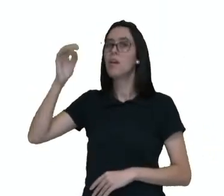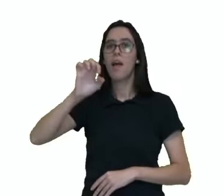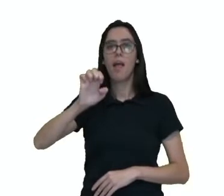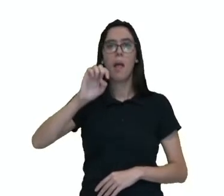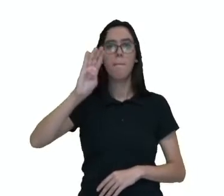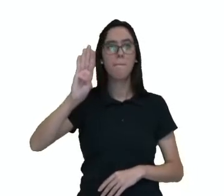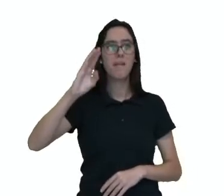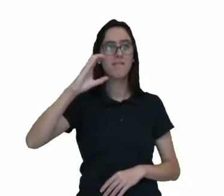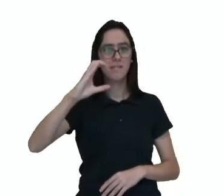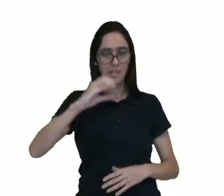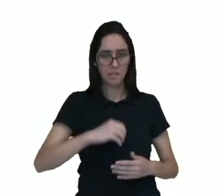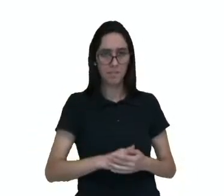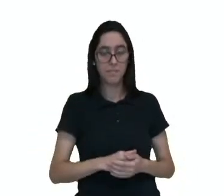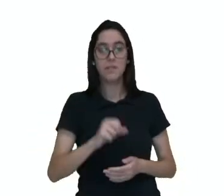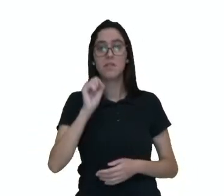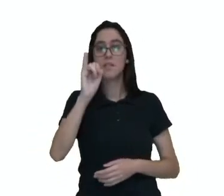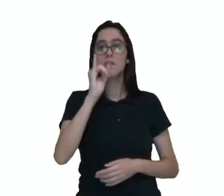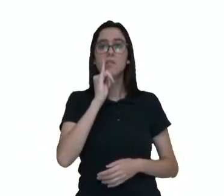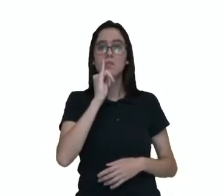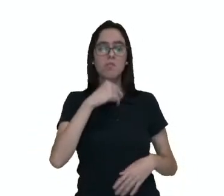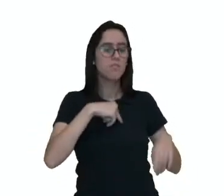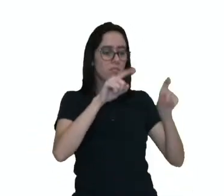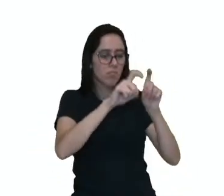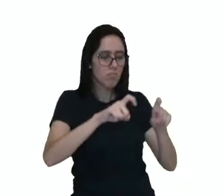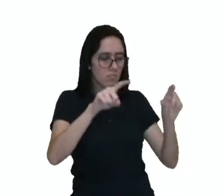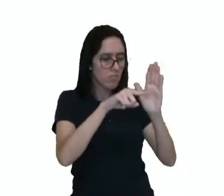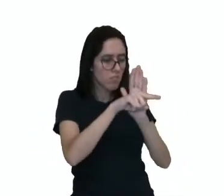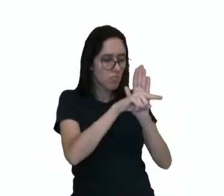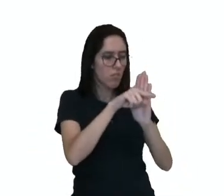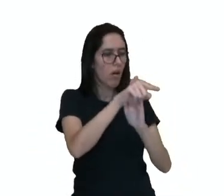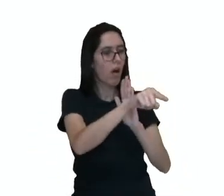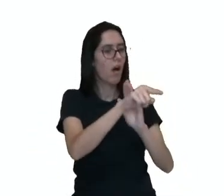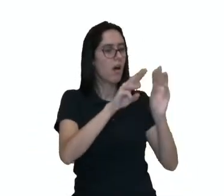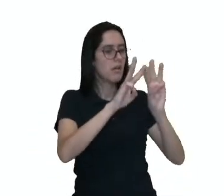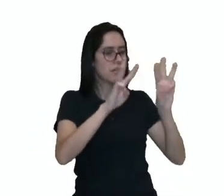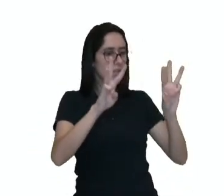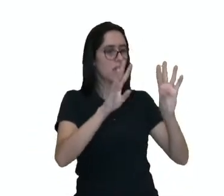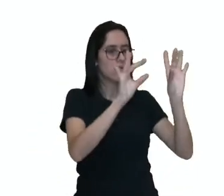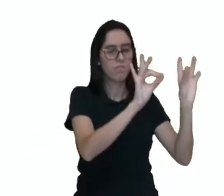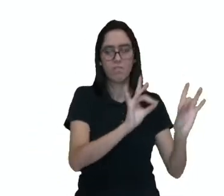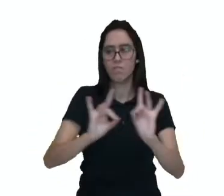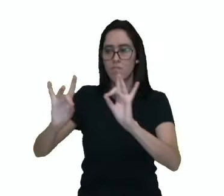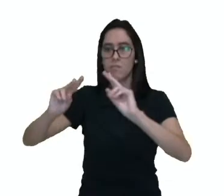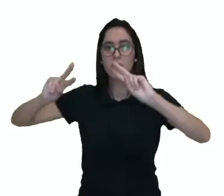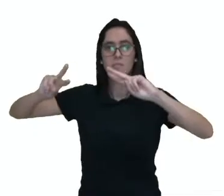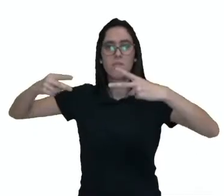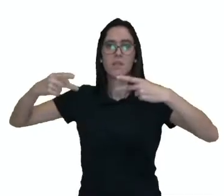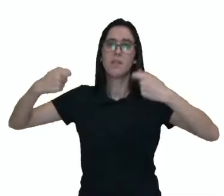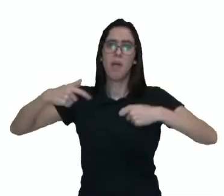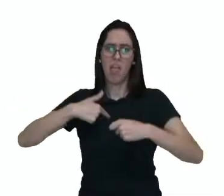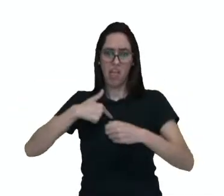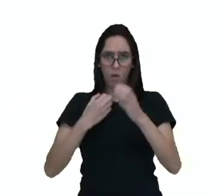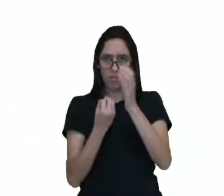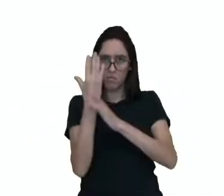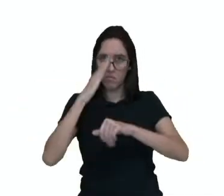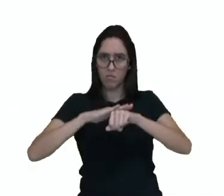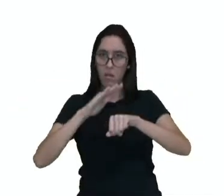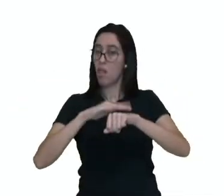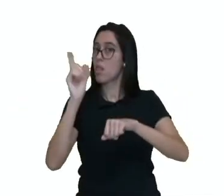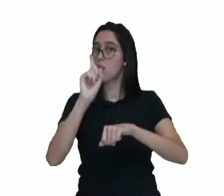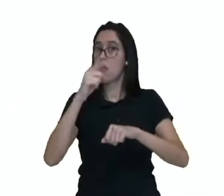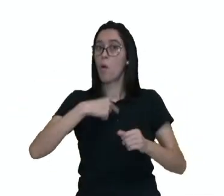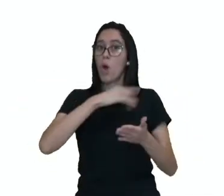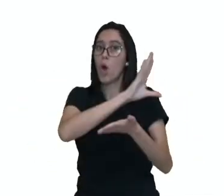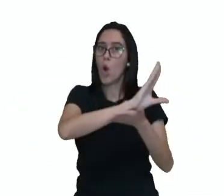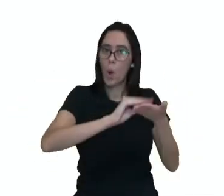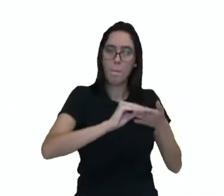normalmente, quando você retira essa informação, essa tabela de algum lugar, você tem que colocar essa fonte, né? Porque não foi você que criou ela, ela está em algum